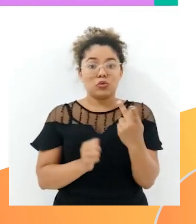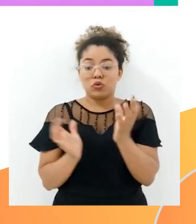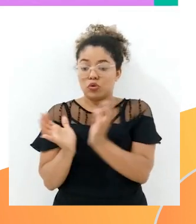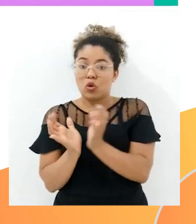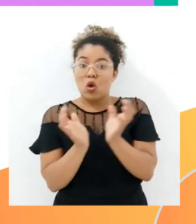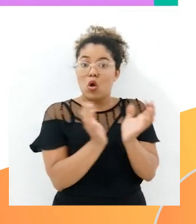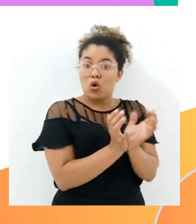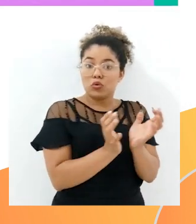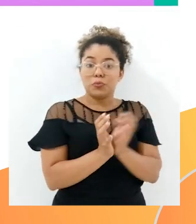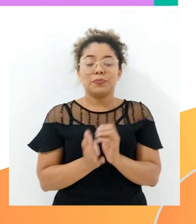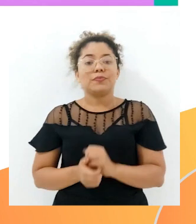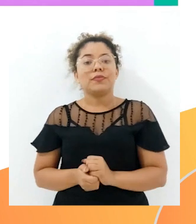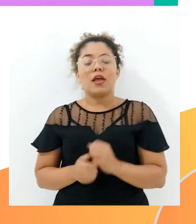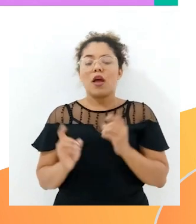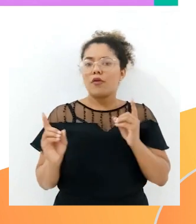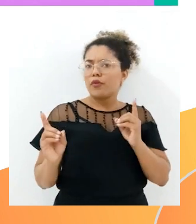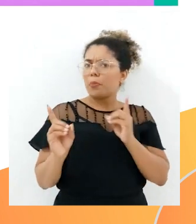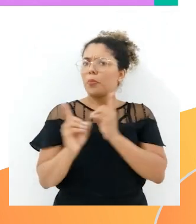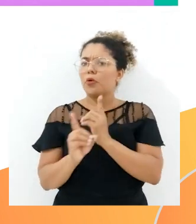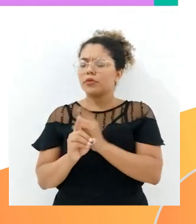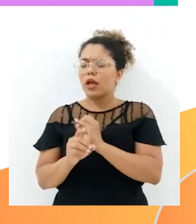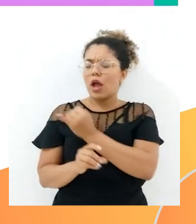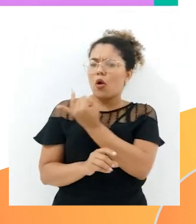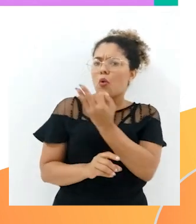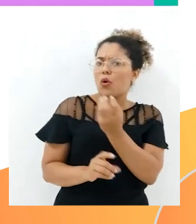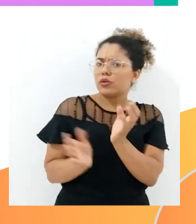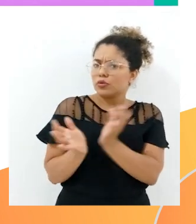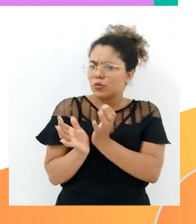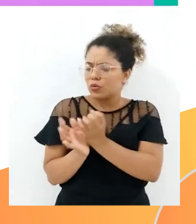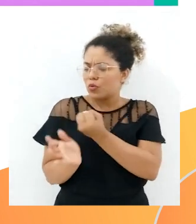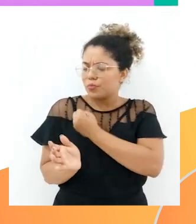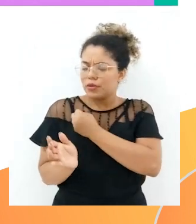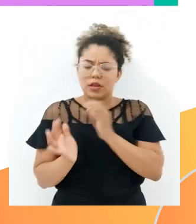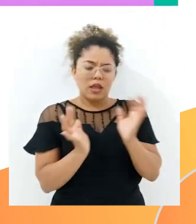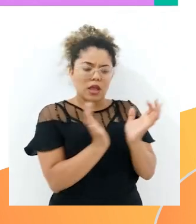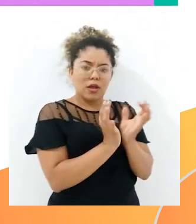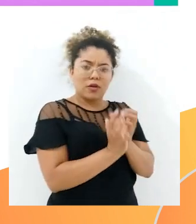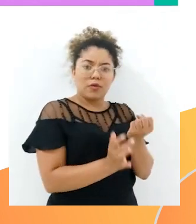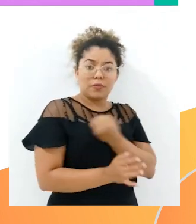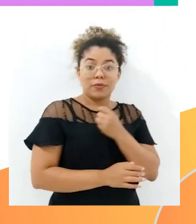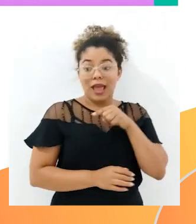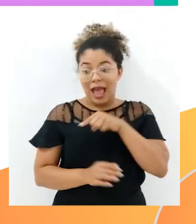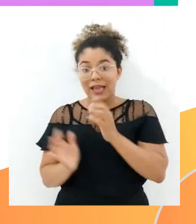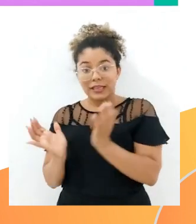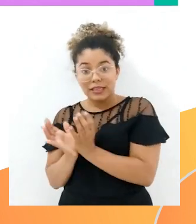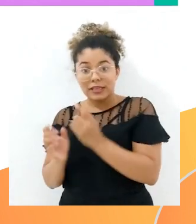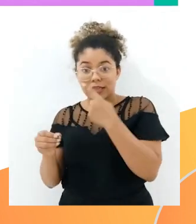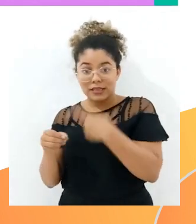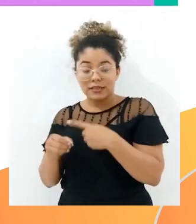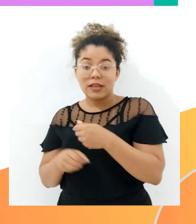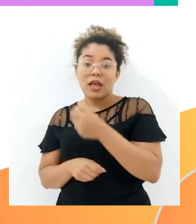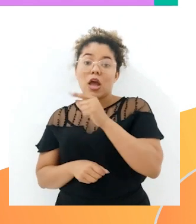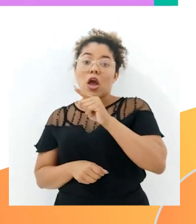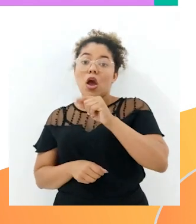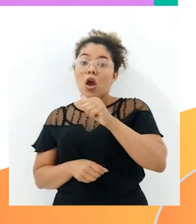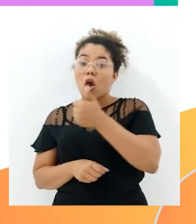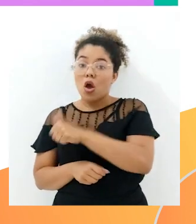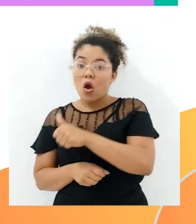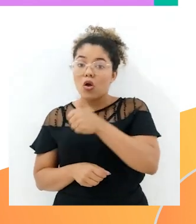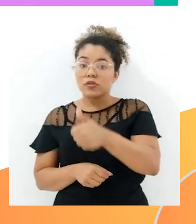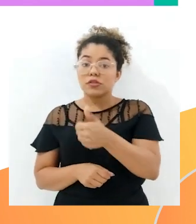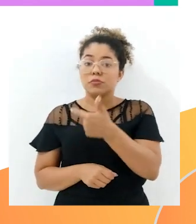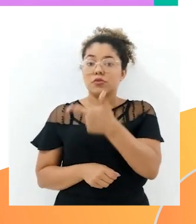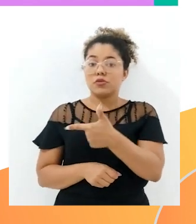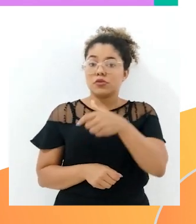nós vamos localizar que quantidades são essas. Eu tenho 11.296